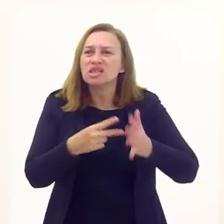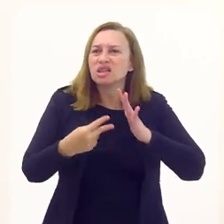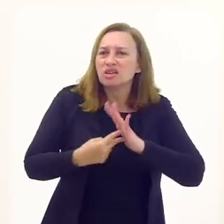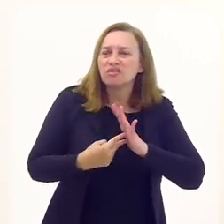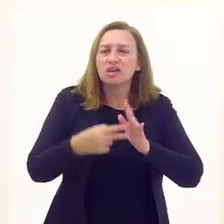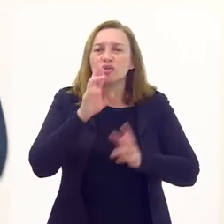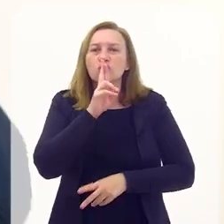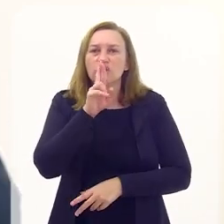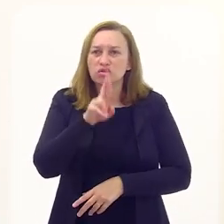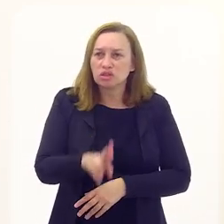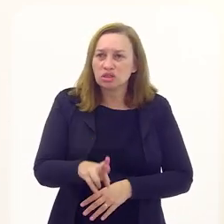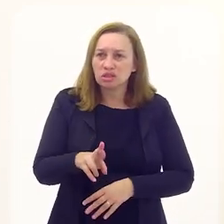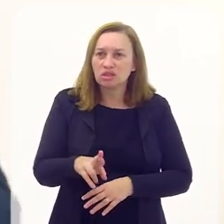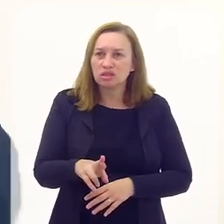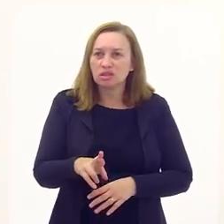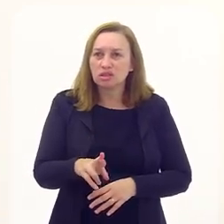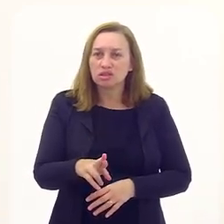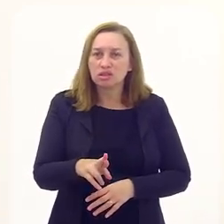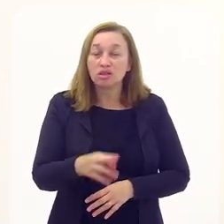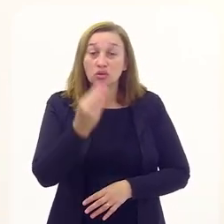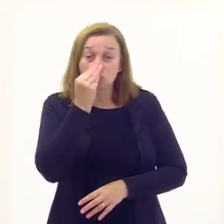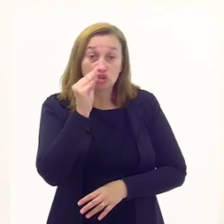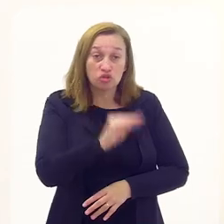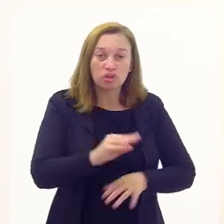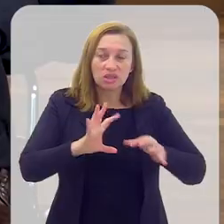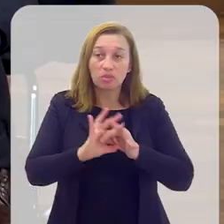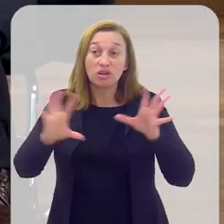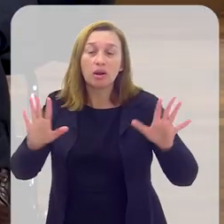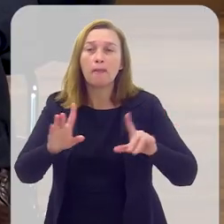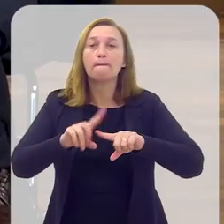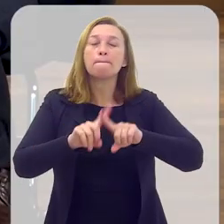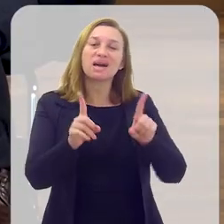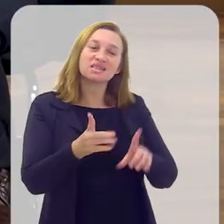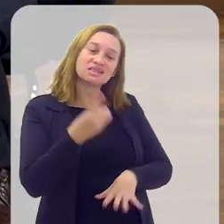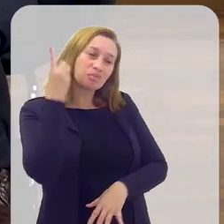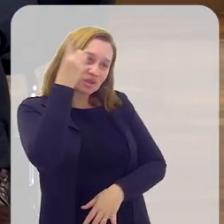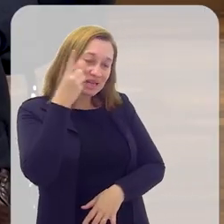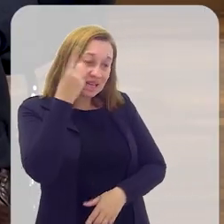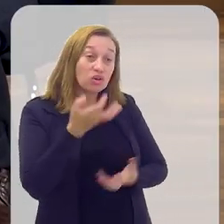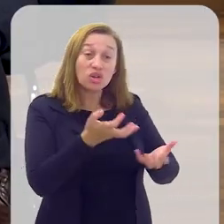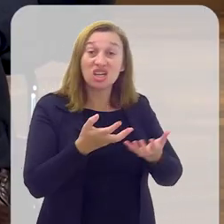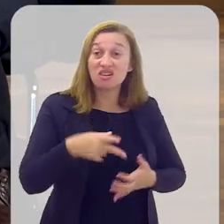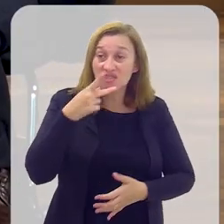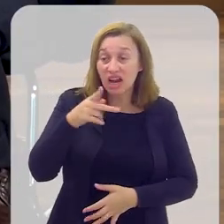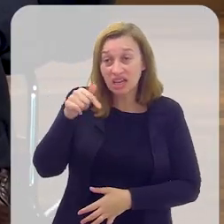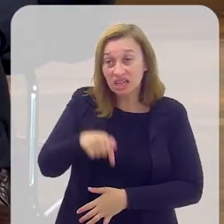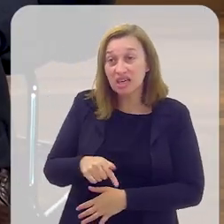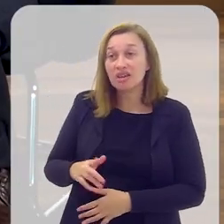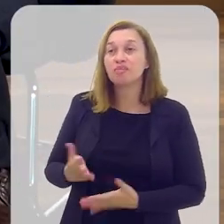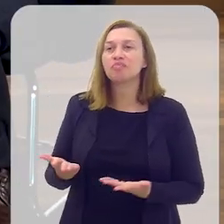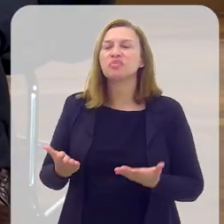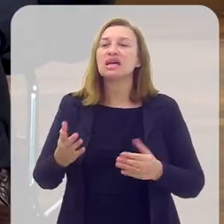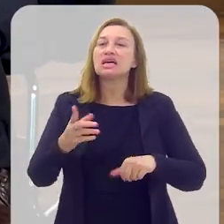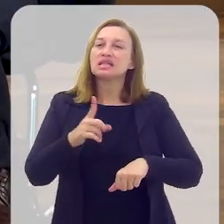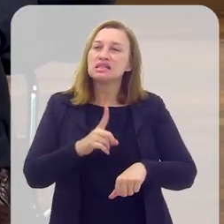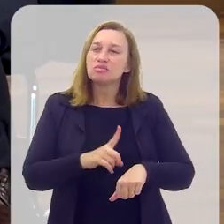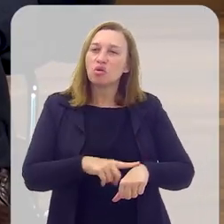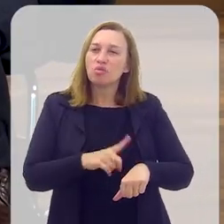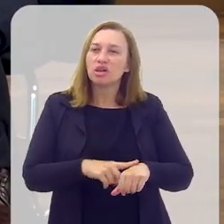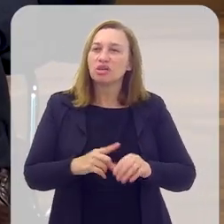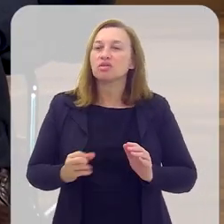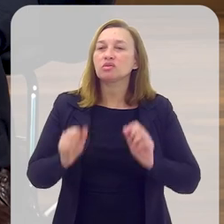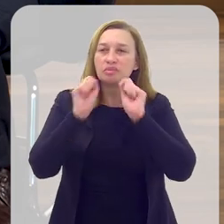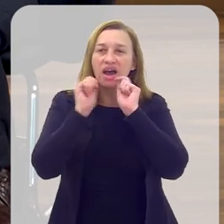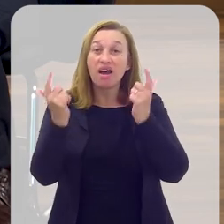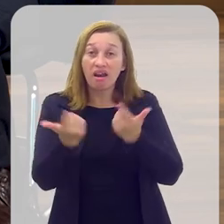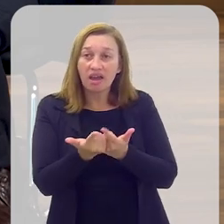significa como resultado da negação da democracia. Mas, Mim, o eu queria trazer aqui para essa casa parlamentar,